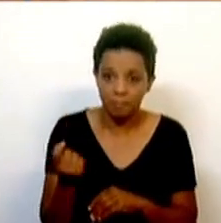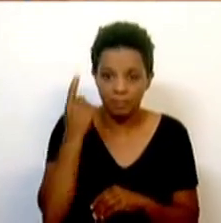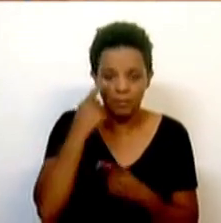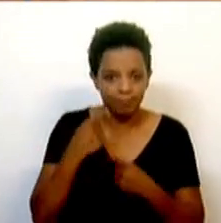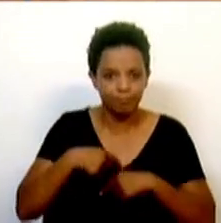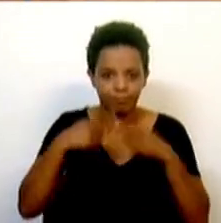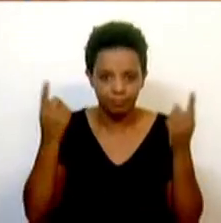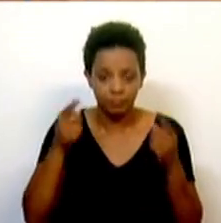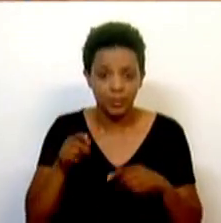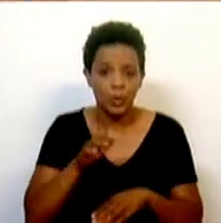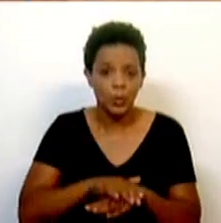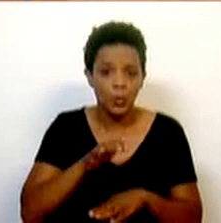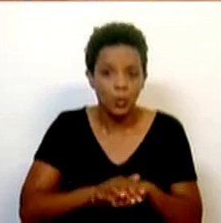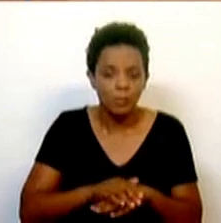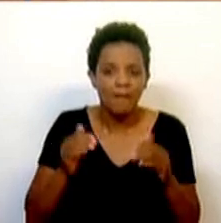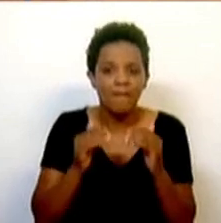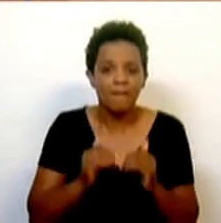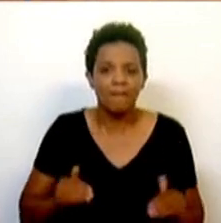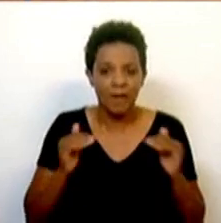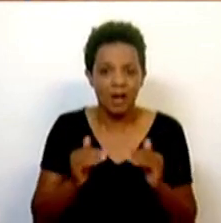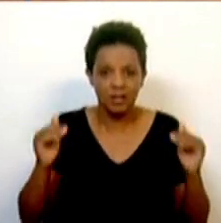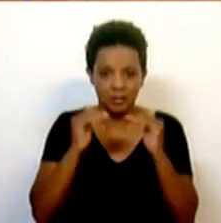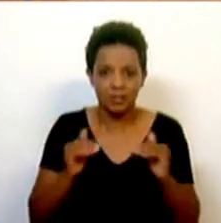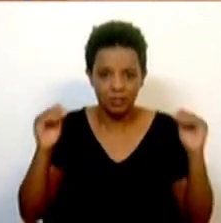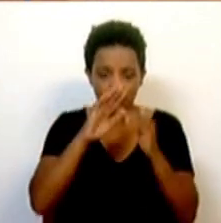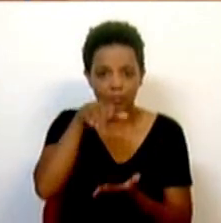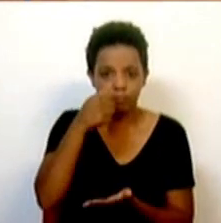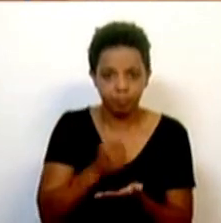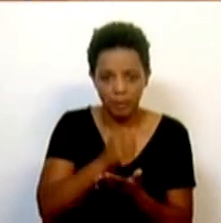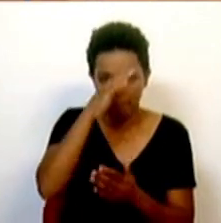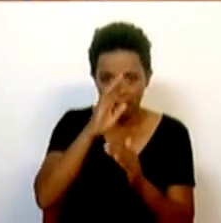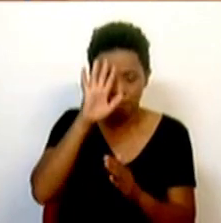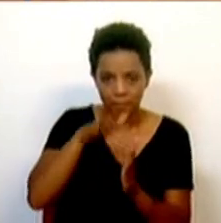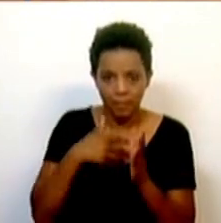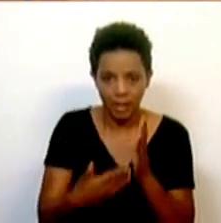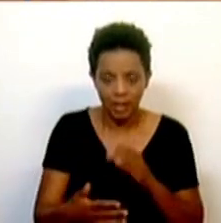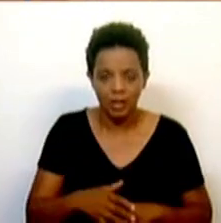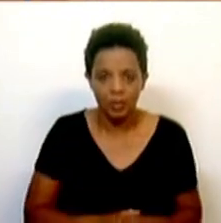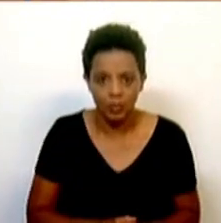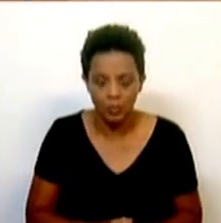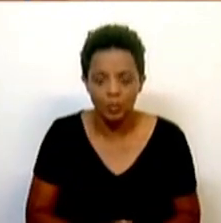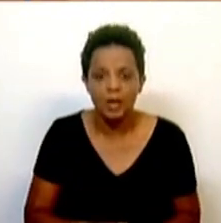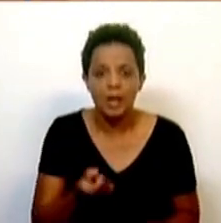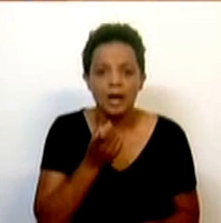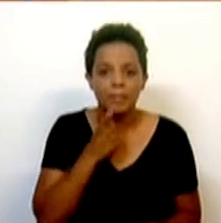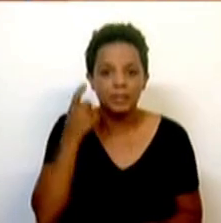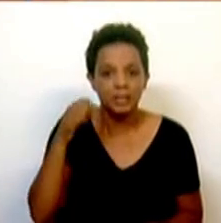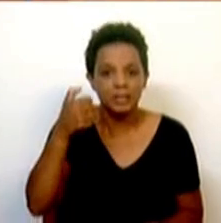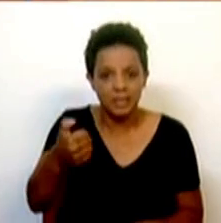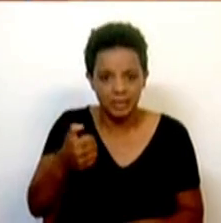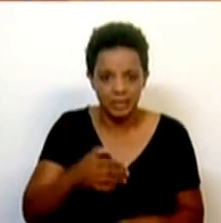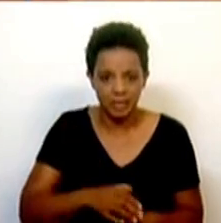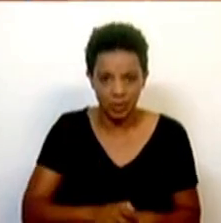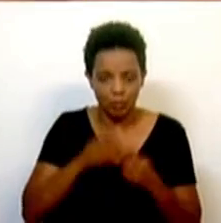apresentação daquilo que seriam as fases de conclusão deste Plano no dia 5 de Abril. Foi